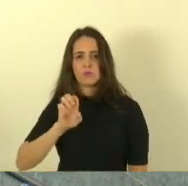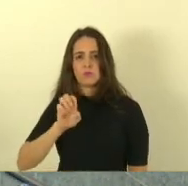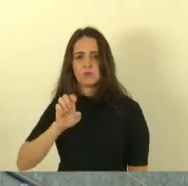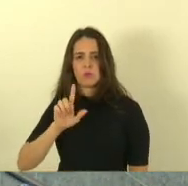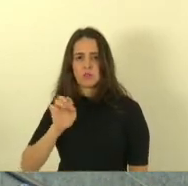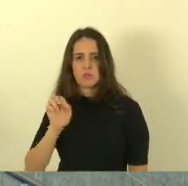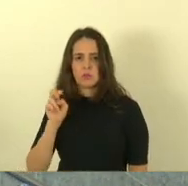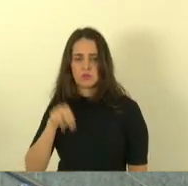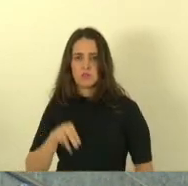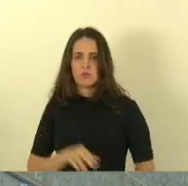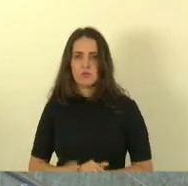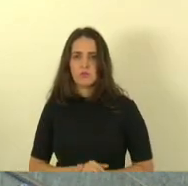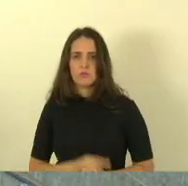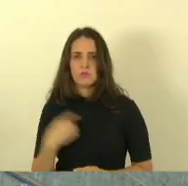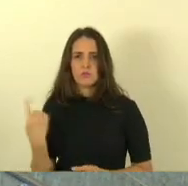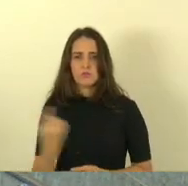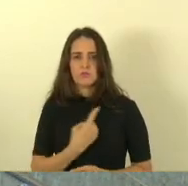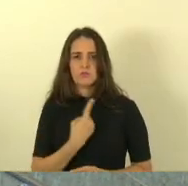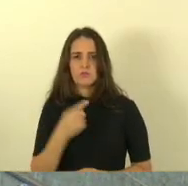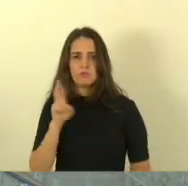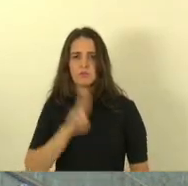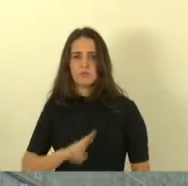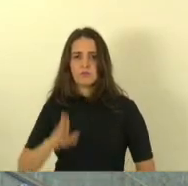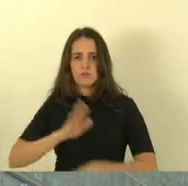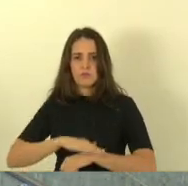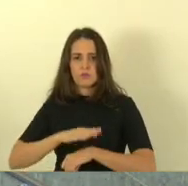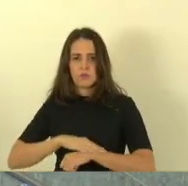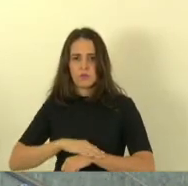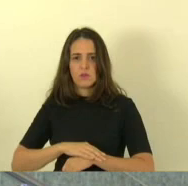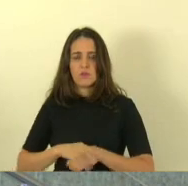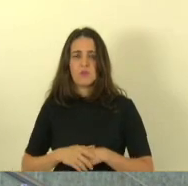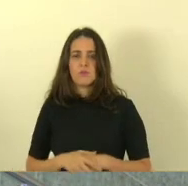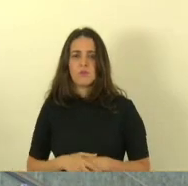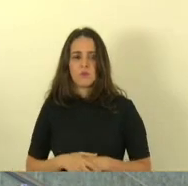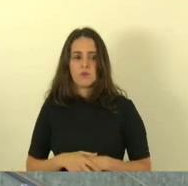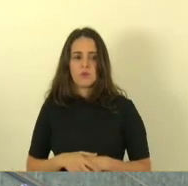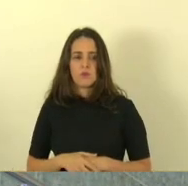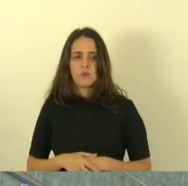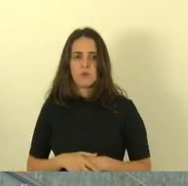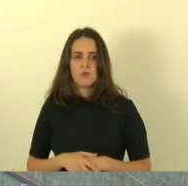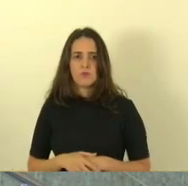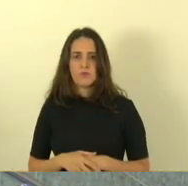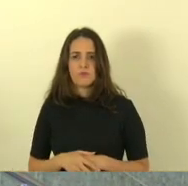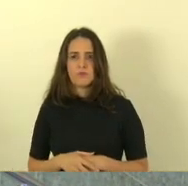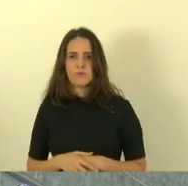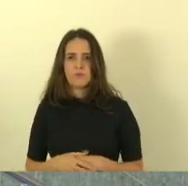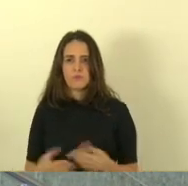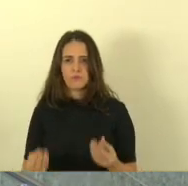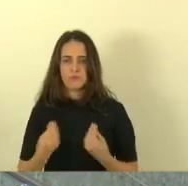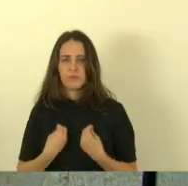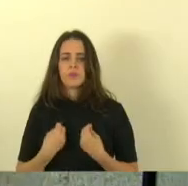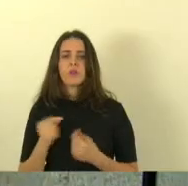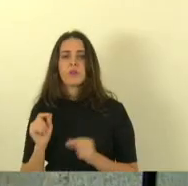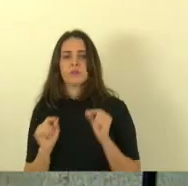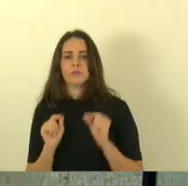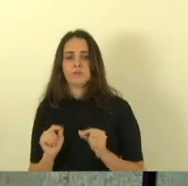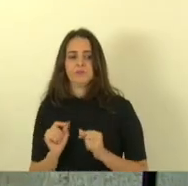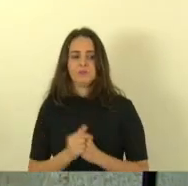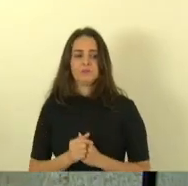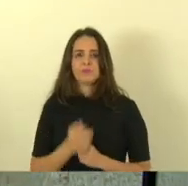e senhoras deputadas nós gostaríamos de utilizar esse tempo que não é nos é disponibilizado para